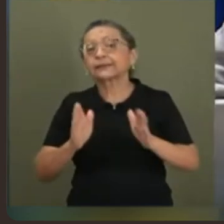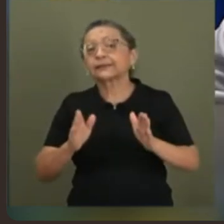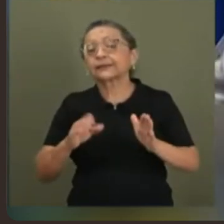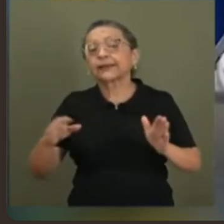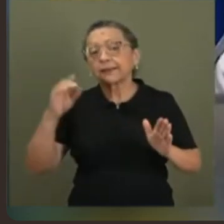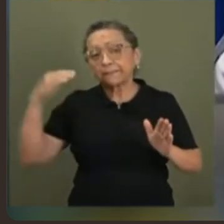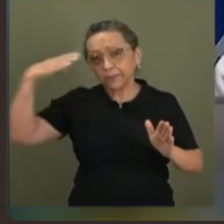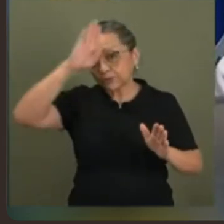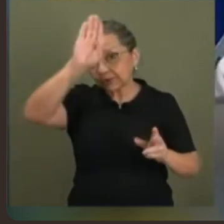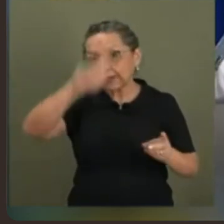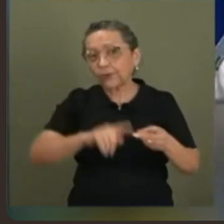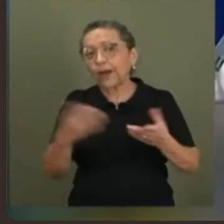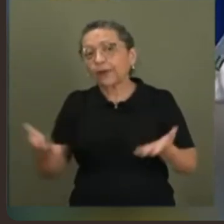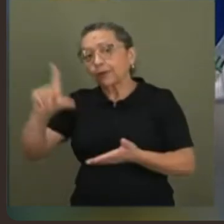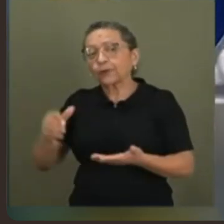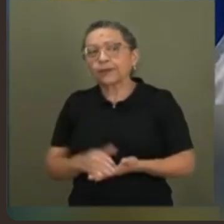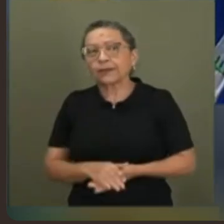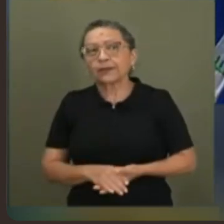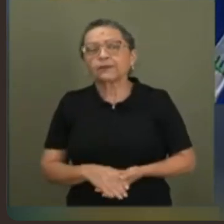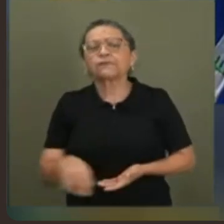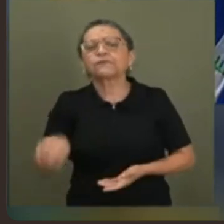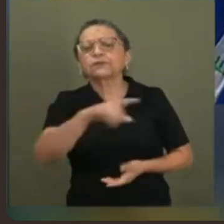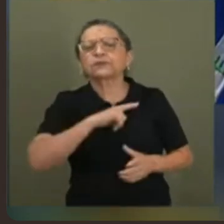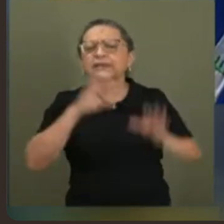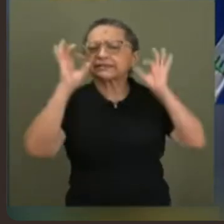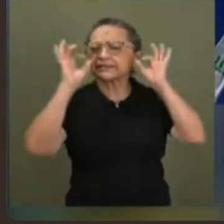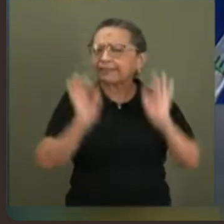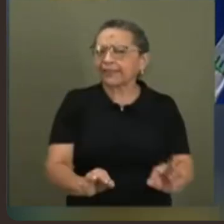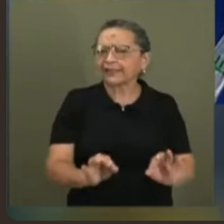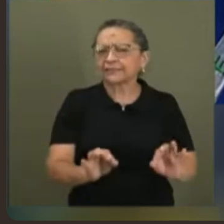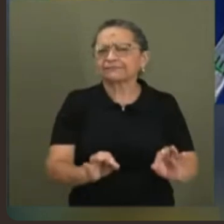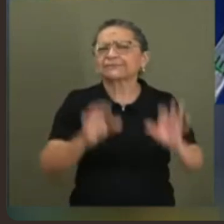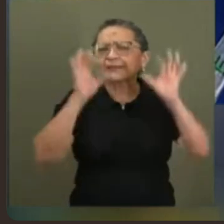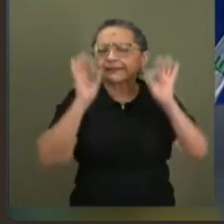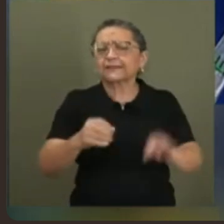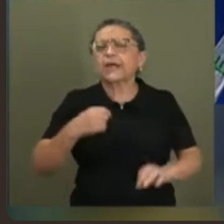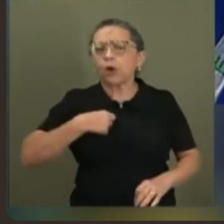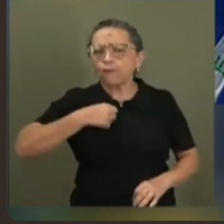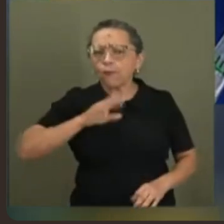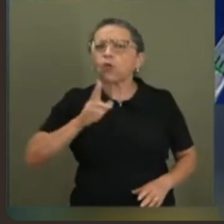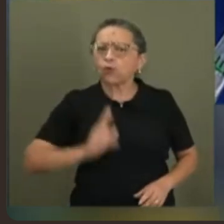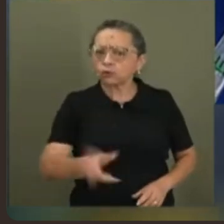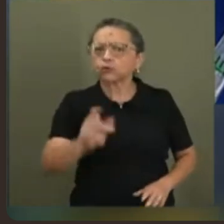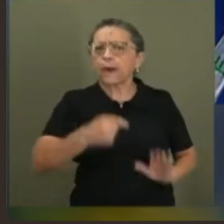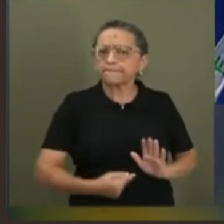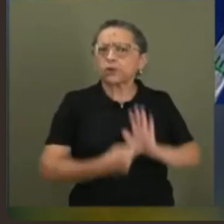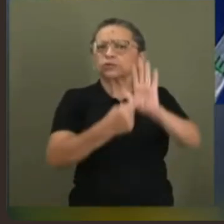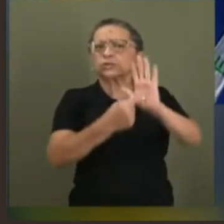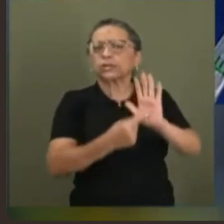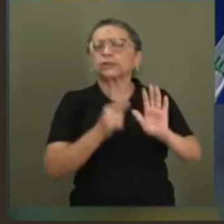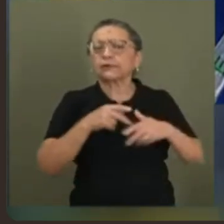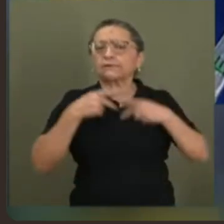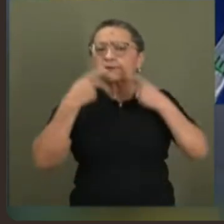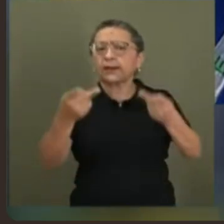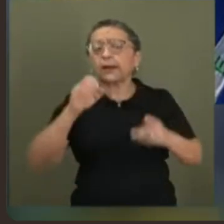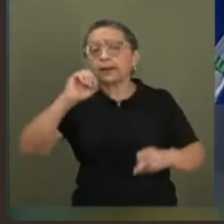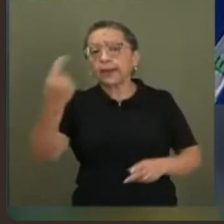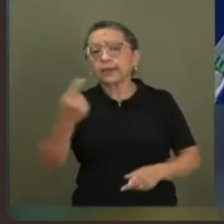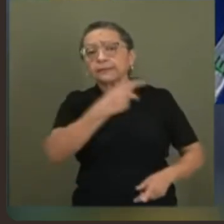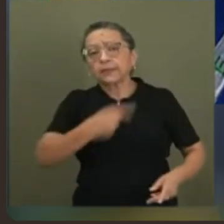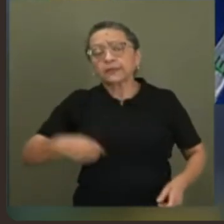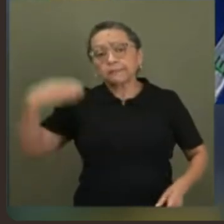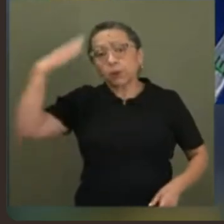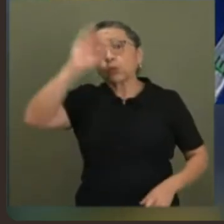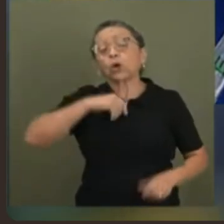no governo do Bolsonaro? Como é que o STF fazia? Então vocês podem ter certeza absoluta que eu vou continuar fazendo isso aqui. Quero falar aqui pro ex-presidente Bolsonaro.